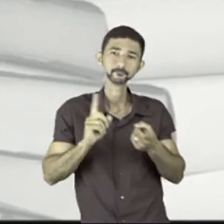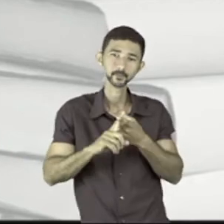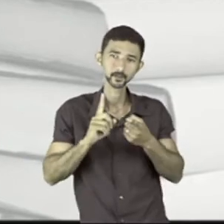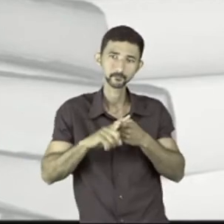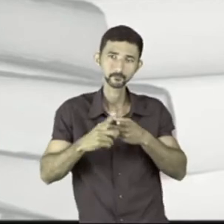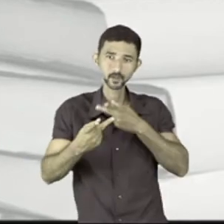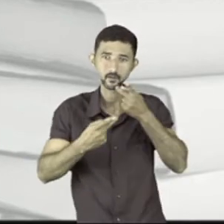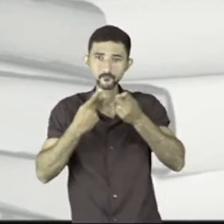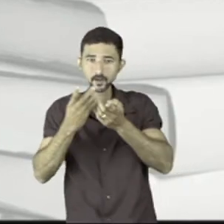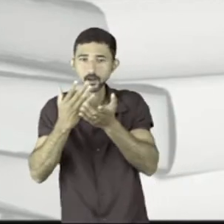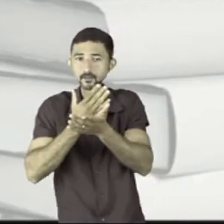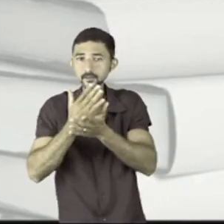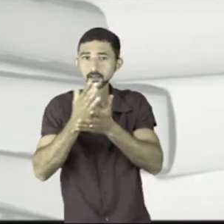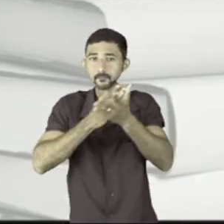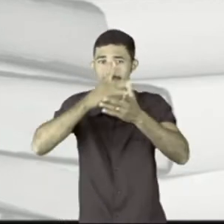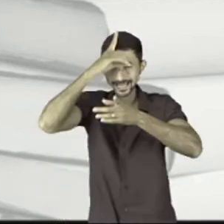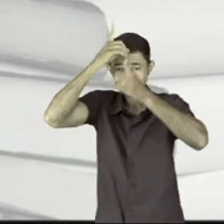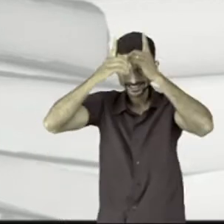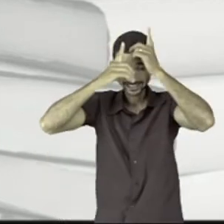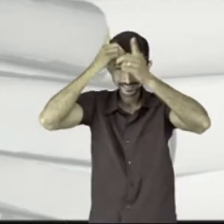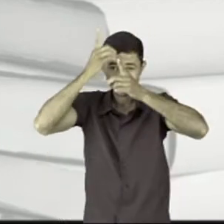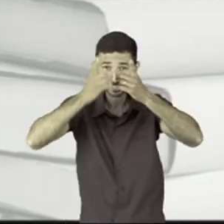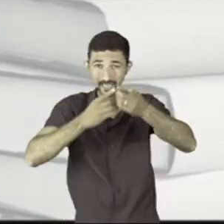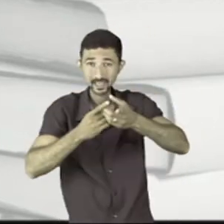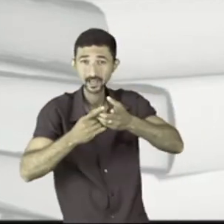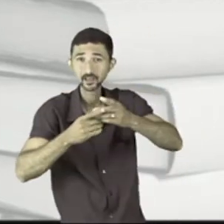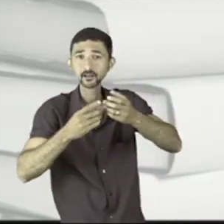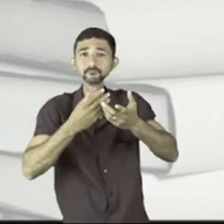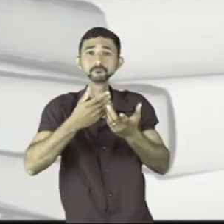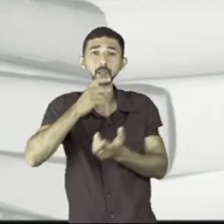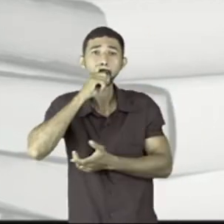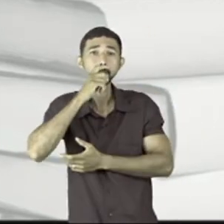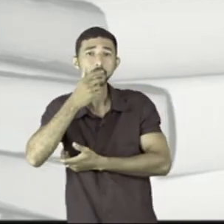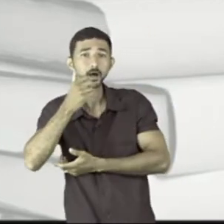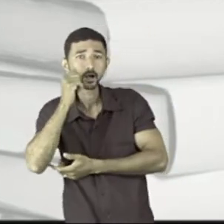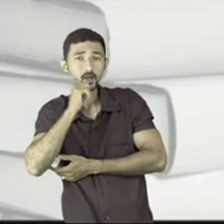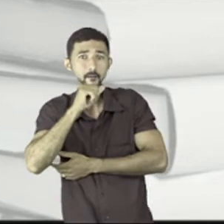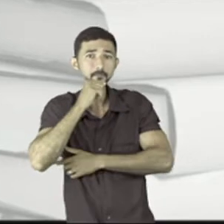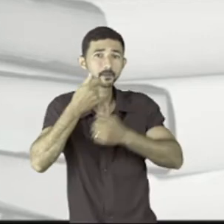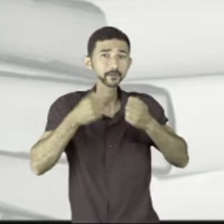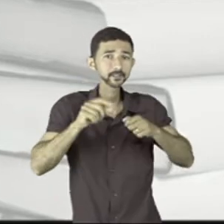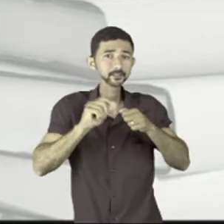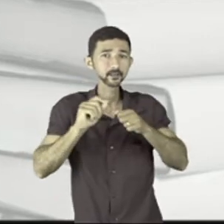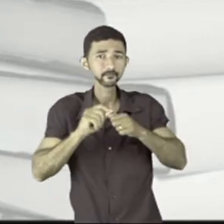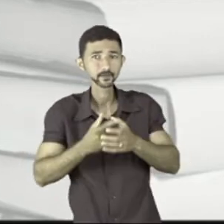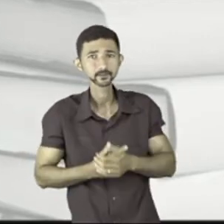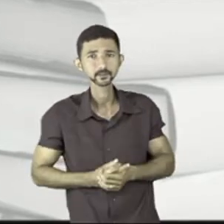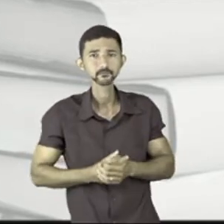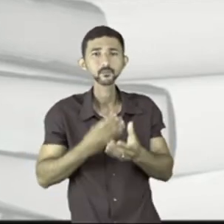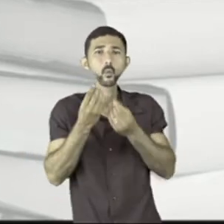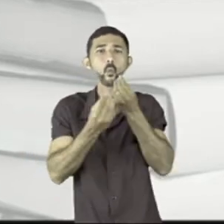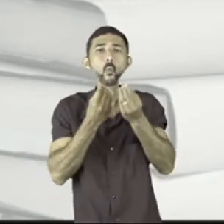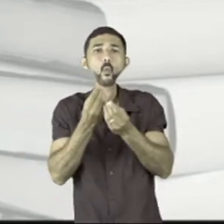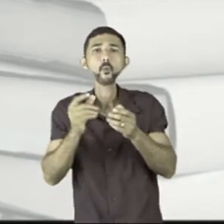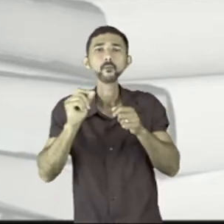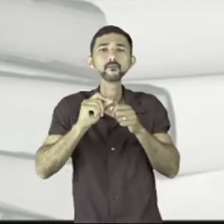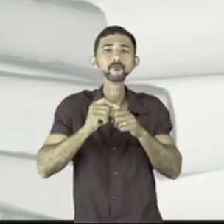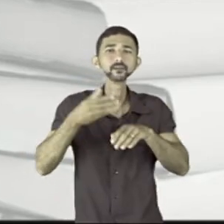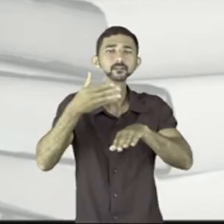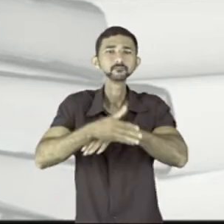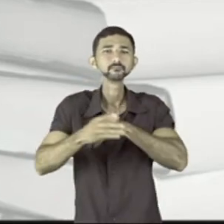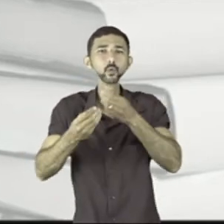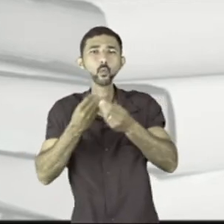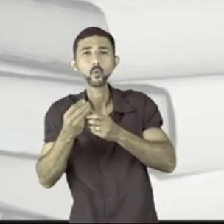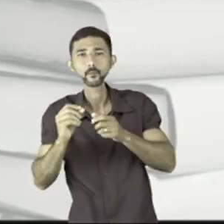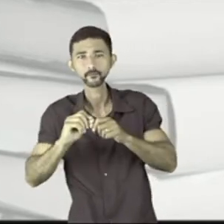quando eu vou separar as ideias a respeito do que os pais deveriam fazer e de como eles deveriam agir